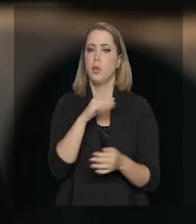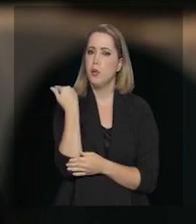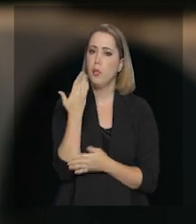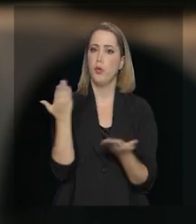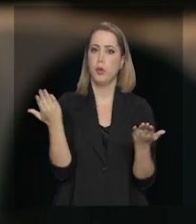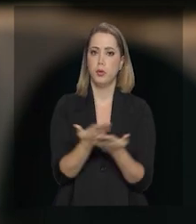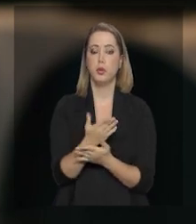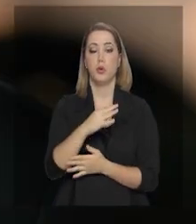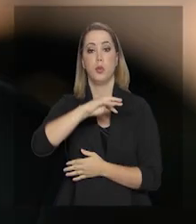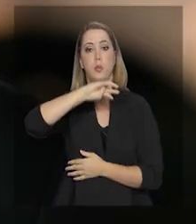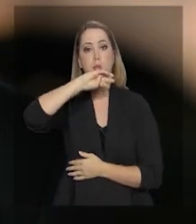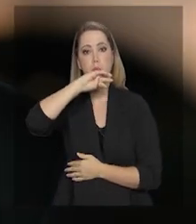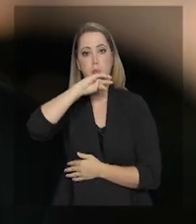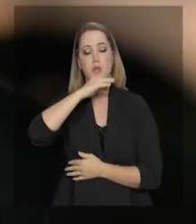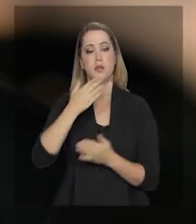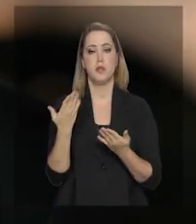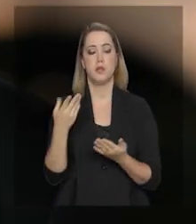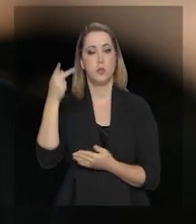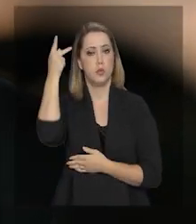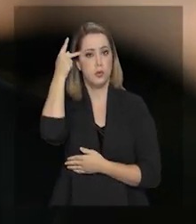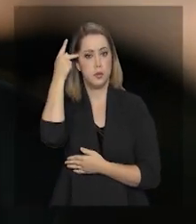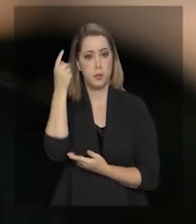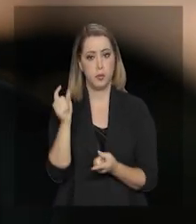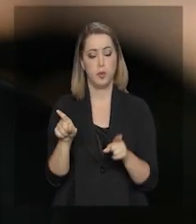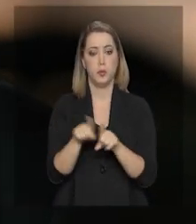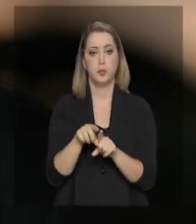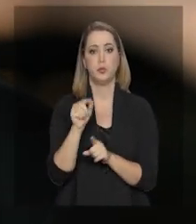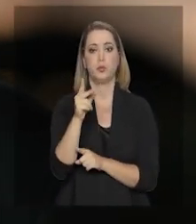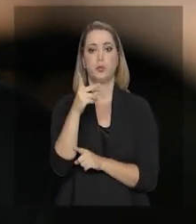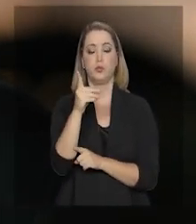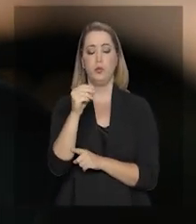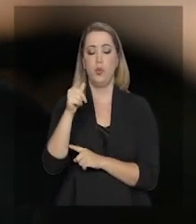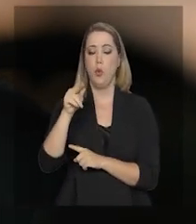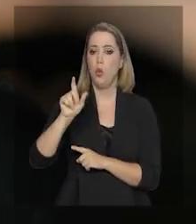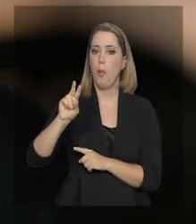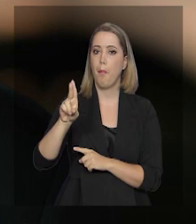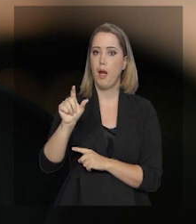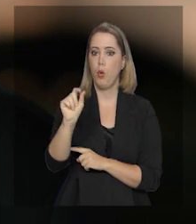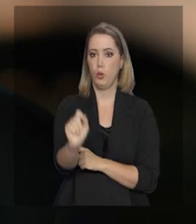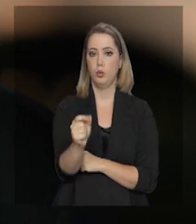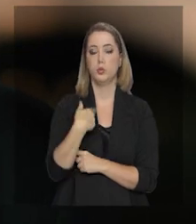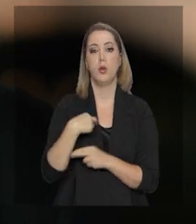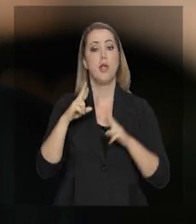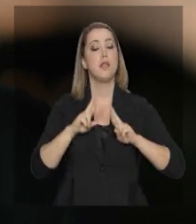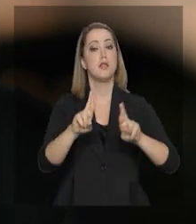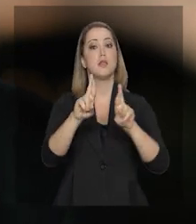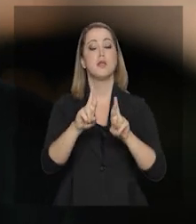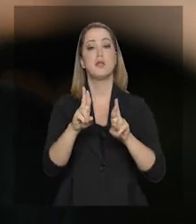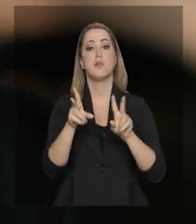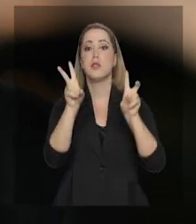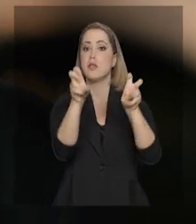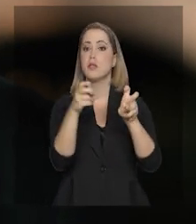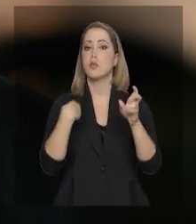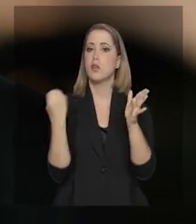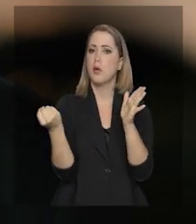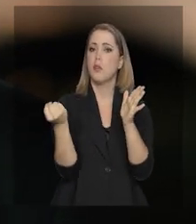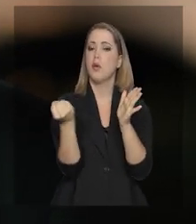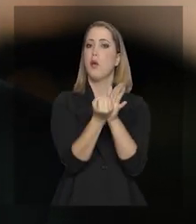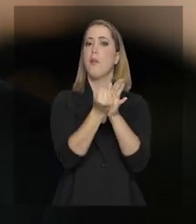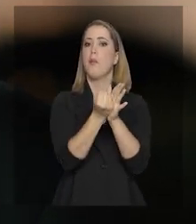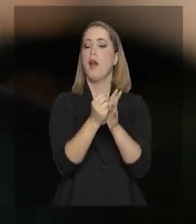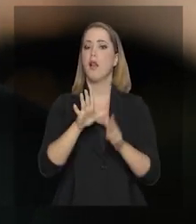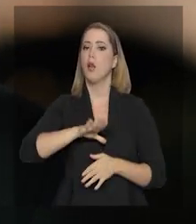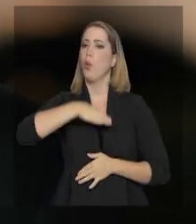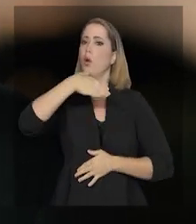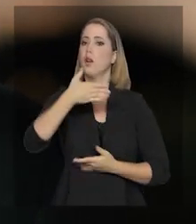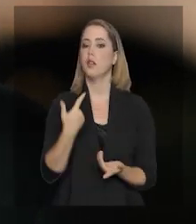nos deixou recentemente, o cardeal Dom Paulo Evaristo Arns. A esperança foi seu lema. A coragem,